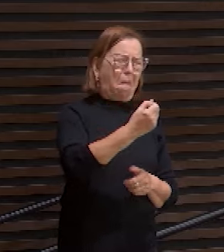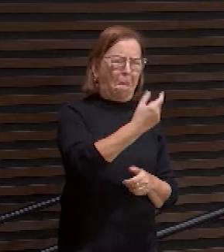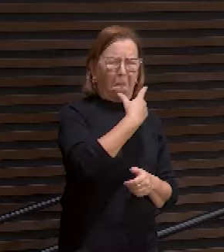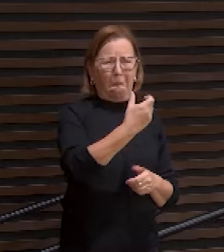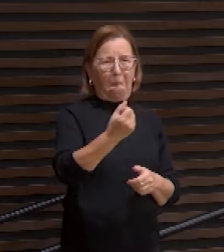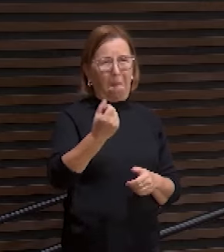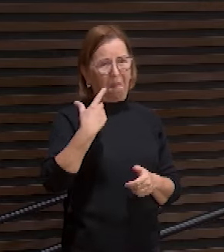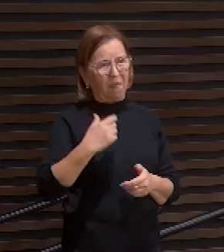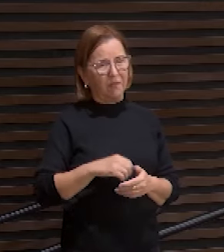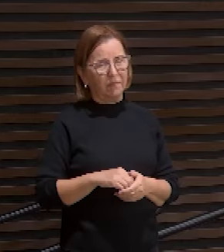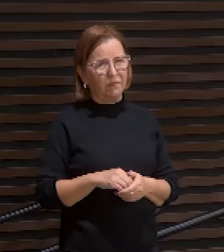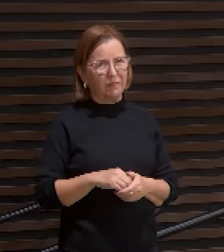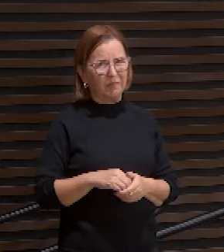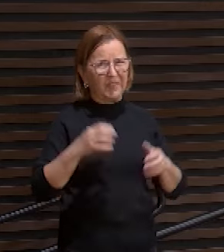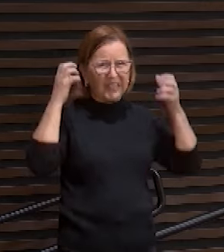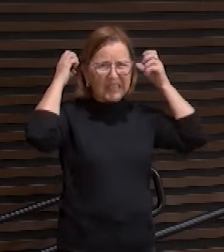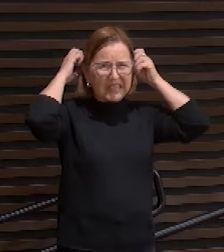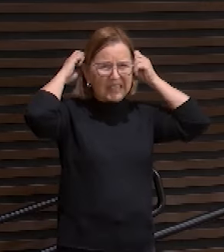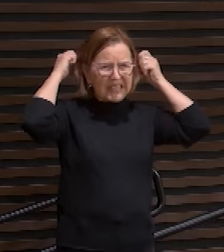Arrancavam os cabelos dele.